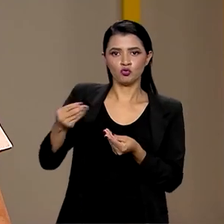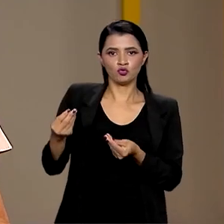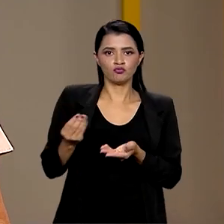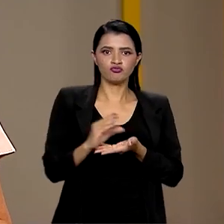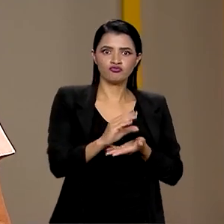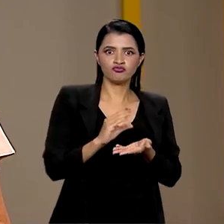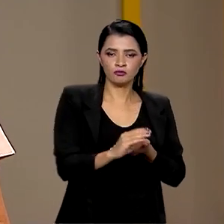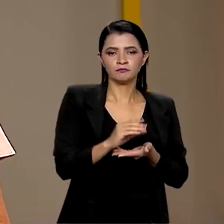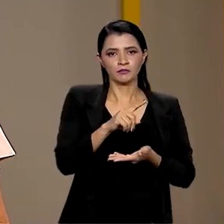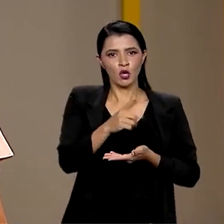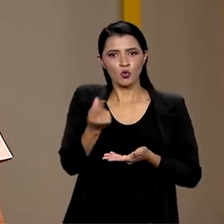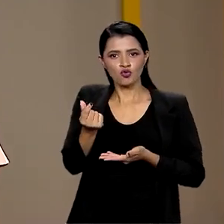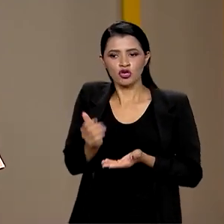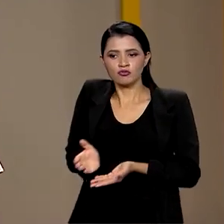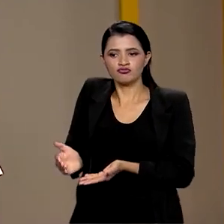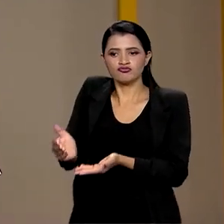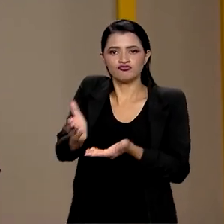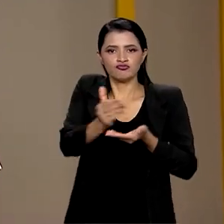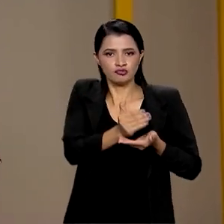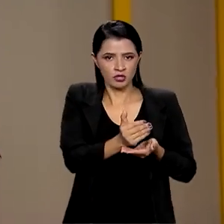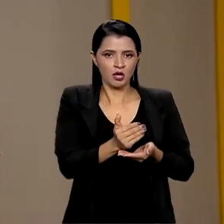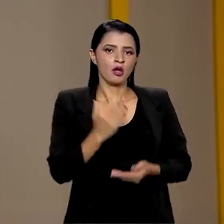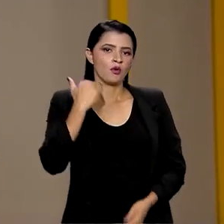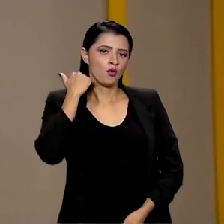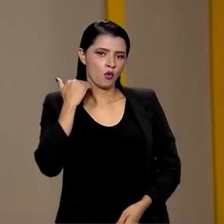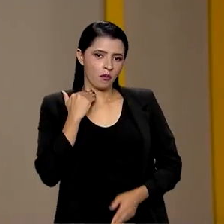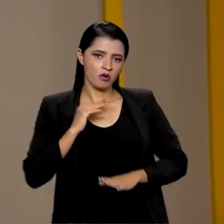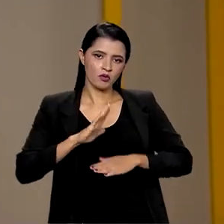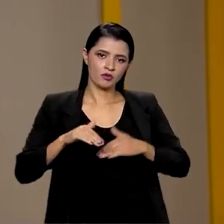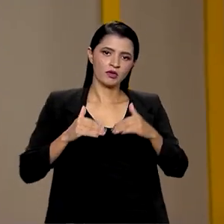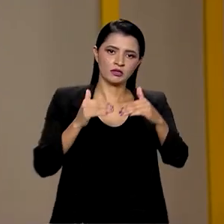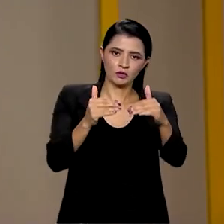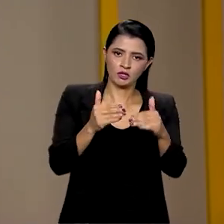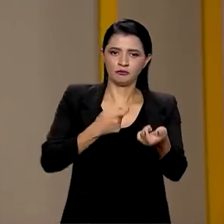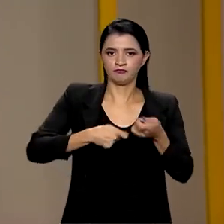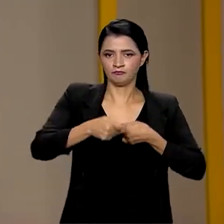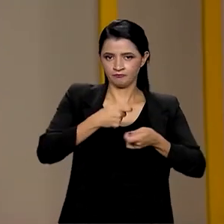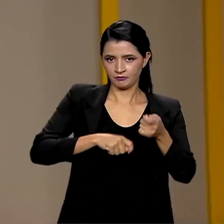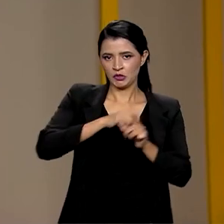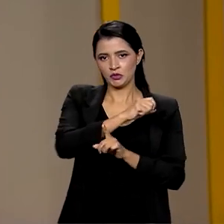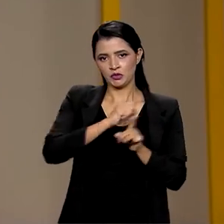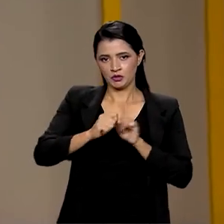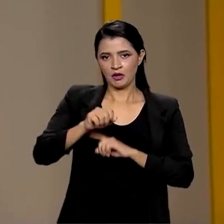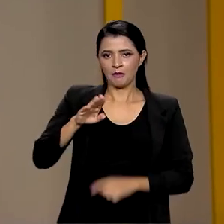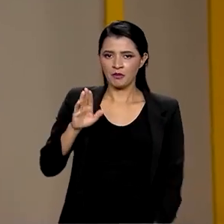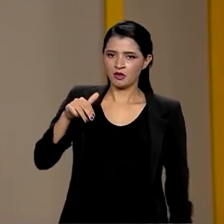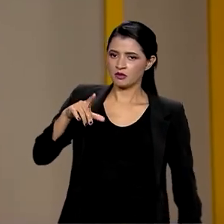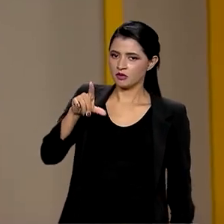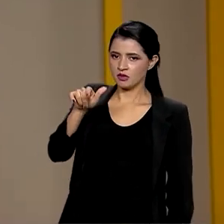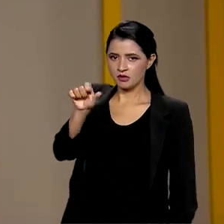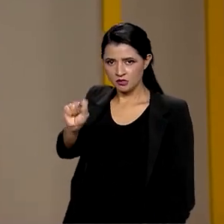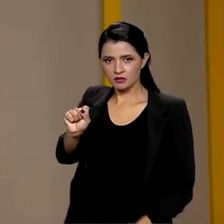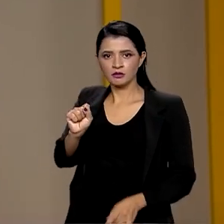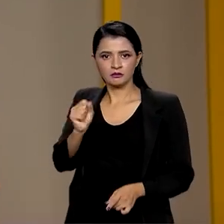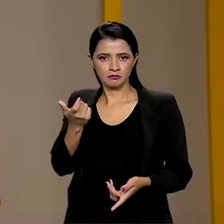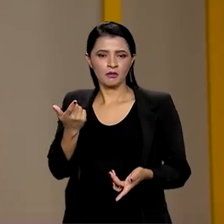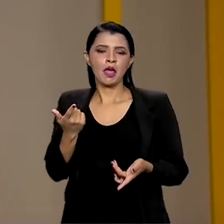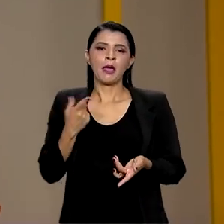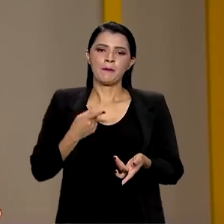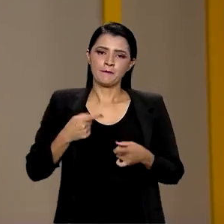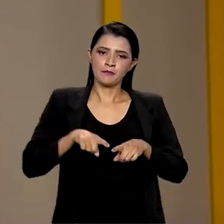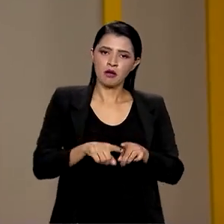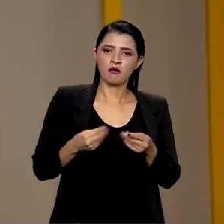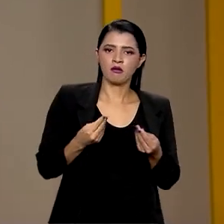Com os recursos captados, o Banco Nacional de Desenvolvimento Econômico Social, o BNDES, patrocina projetos